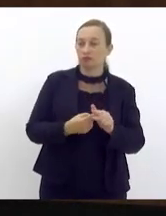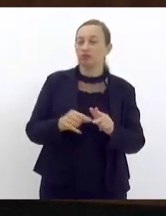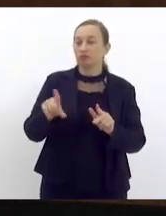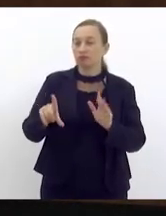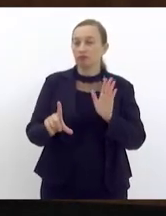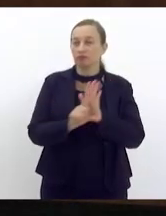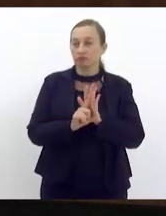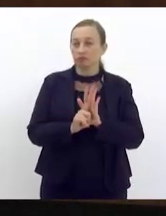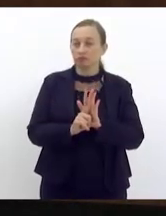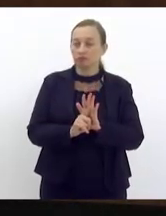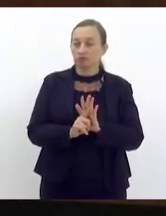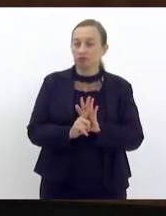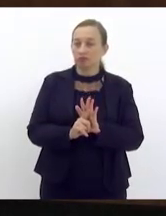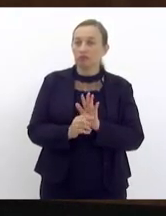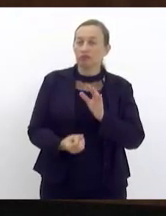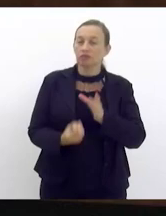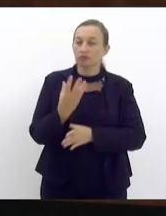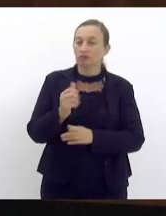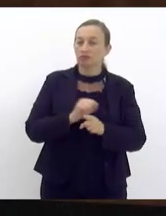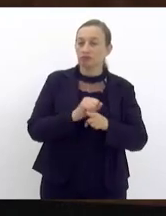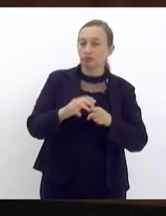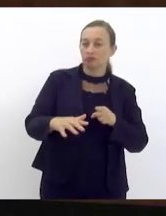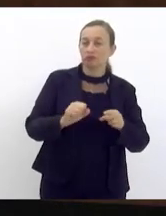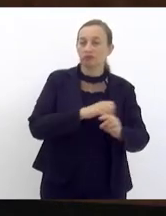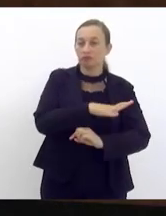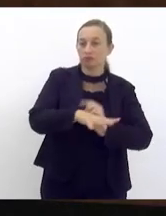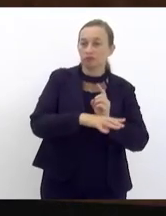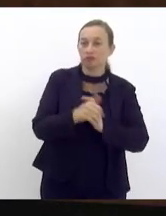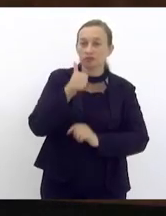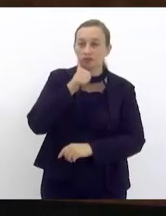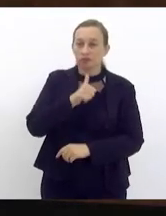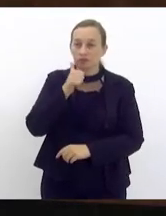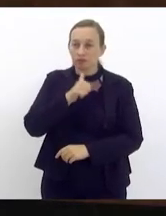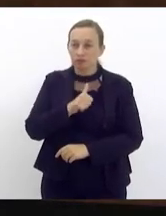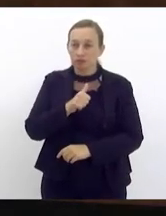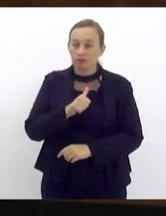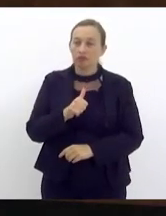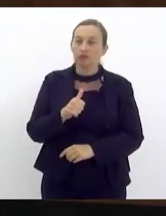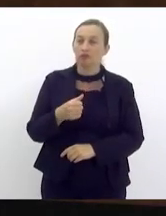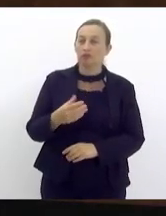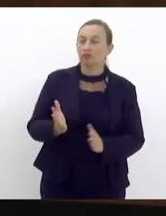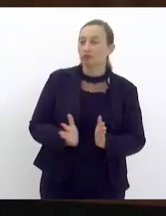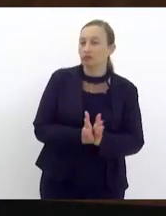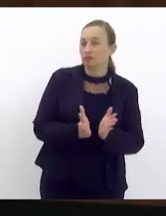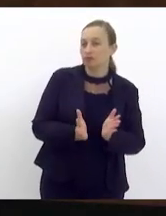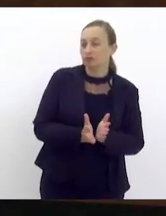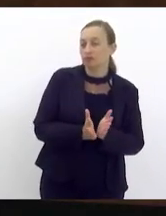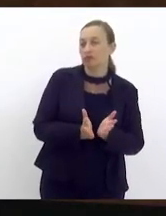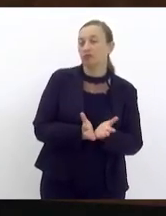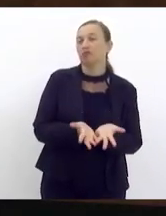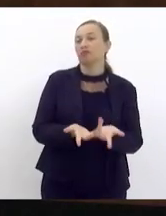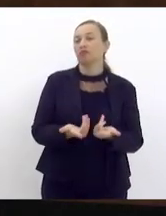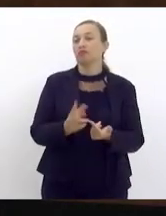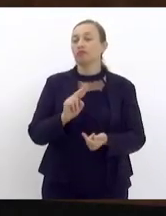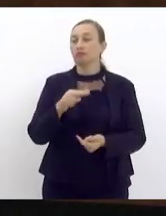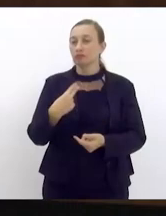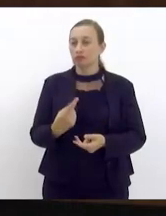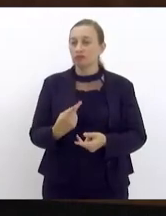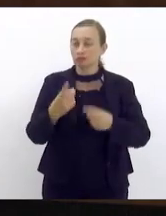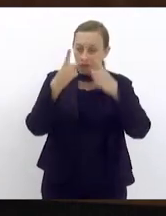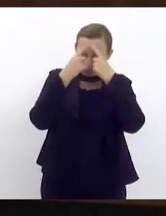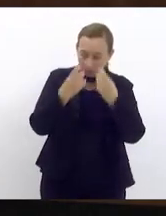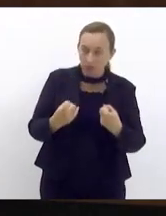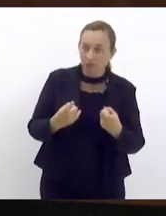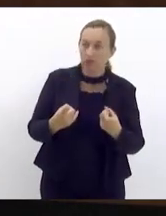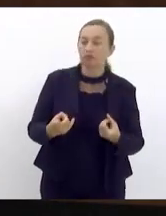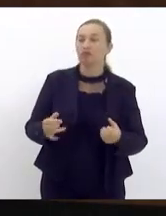lei que cria o aluguel social para as mulheres em situação de violência ou de vulnerabilidade então